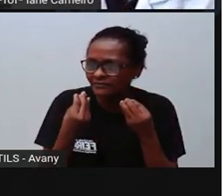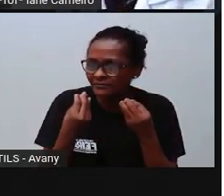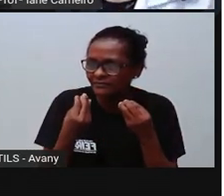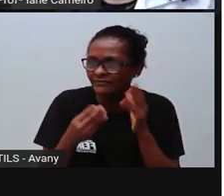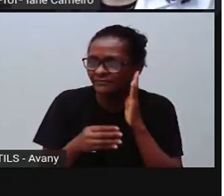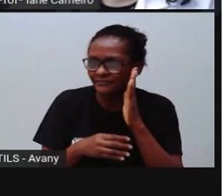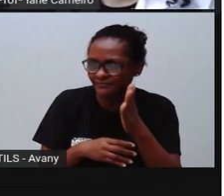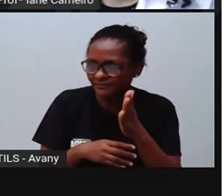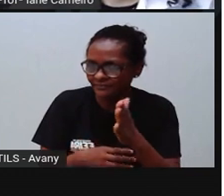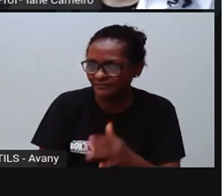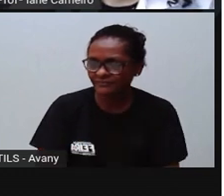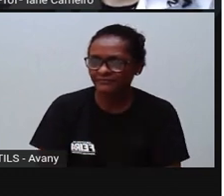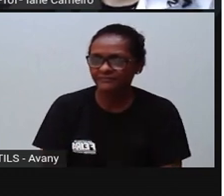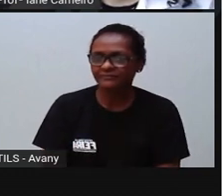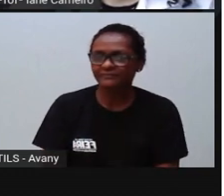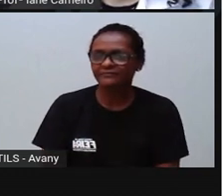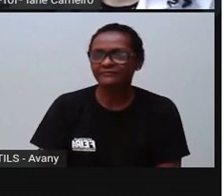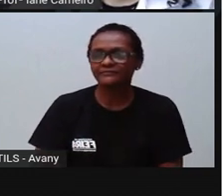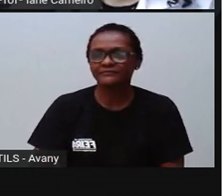ver?